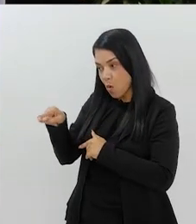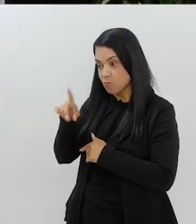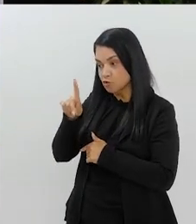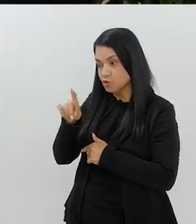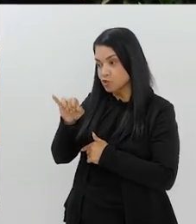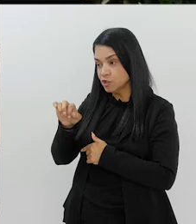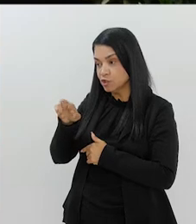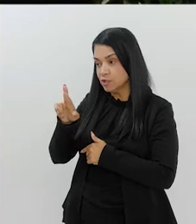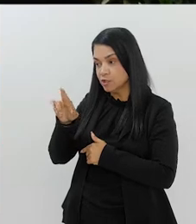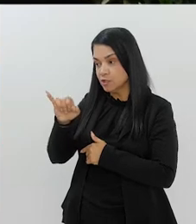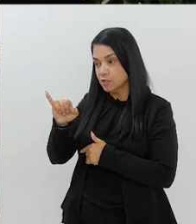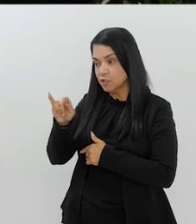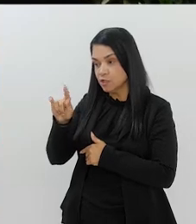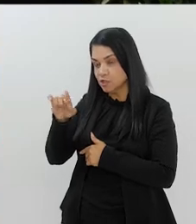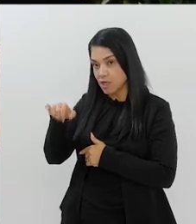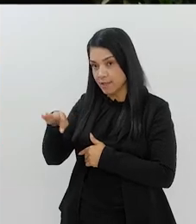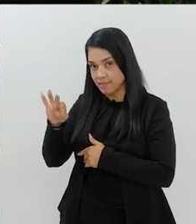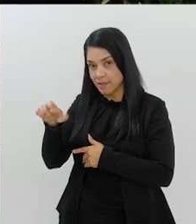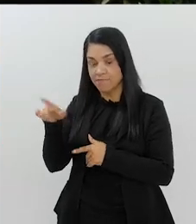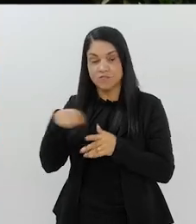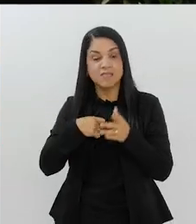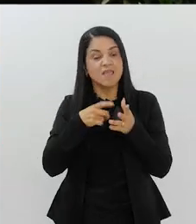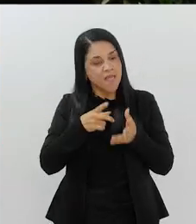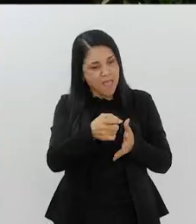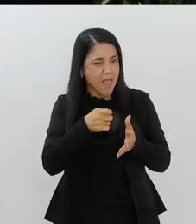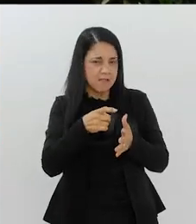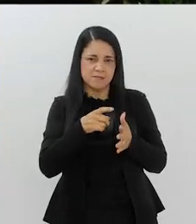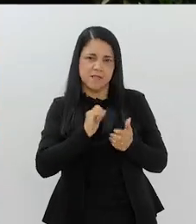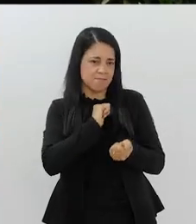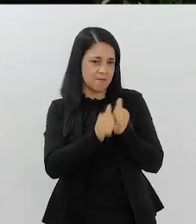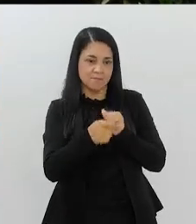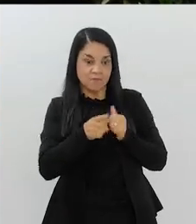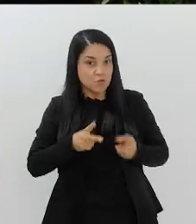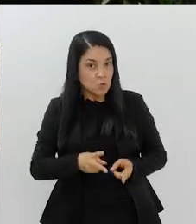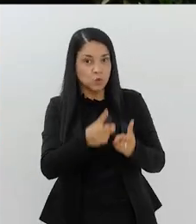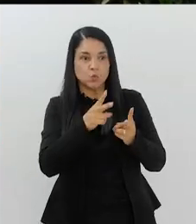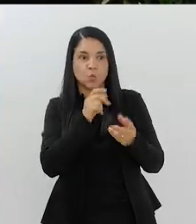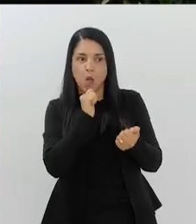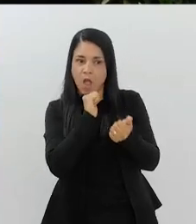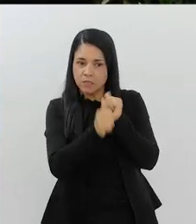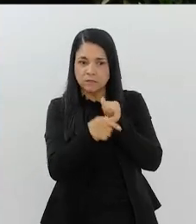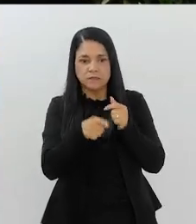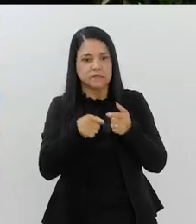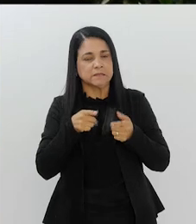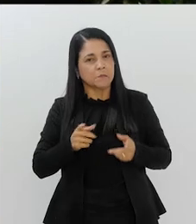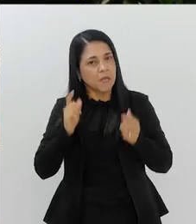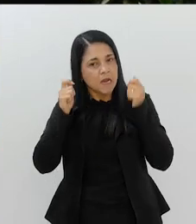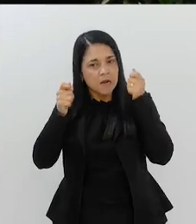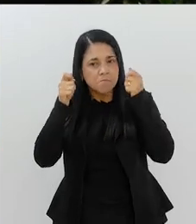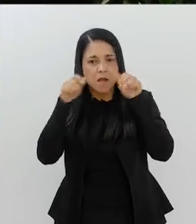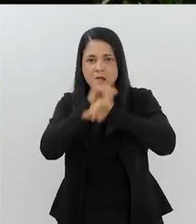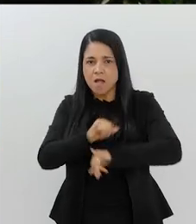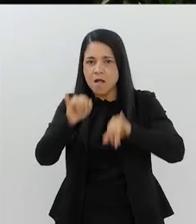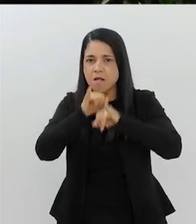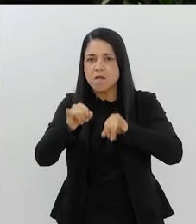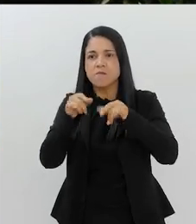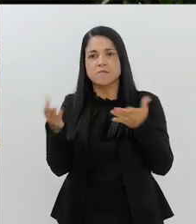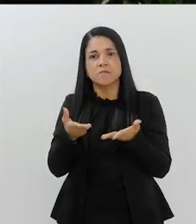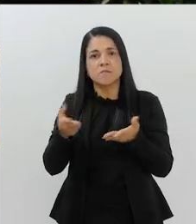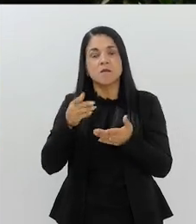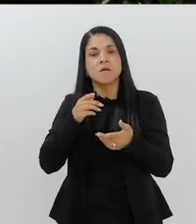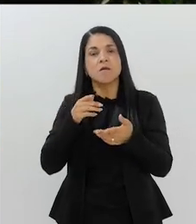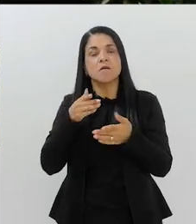você como atleta. Eu não vou dizer que você é ex-atleta, não, que você continua sendo atleta. Você está em campanhas, você fez agora,